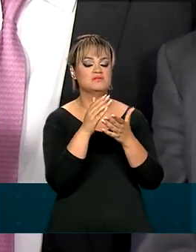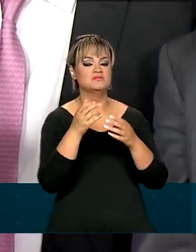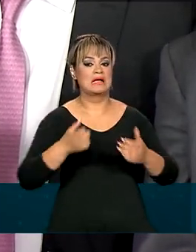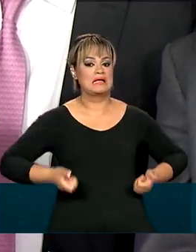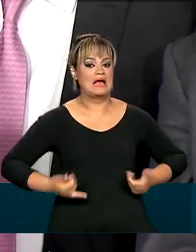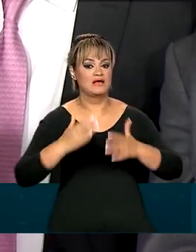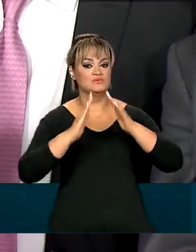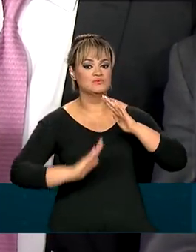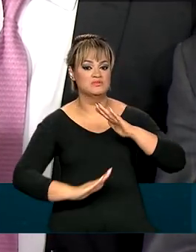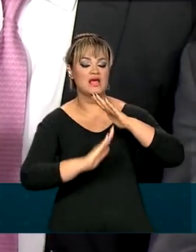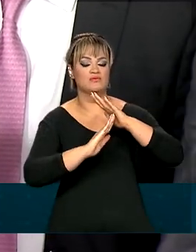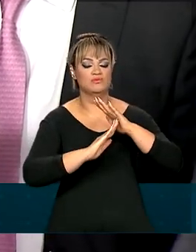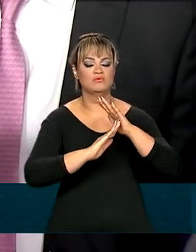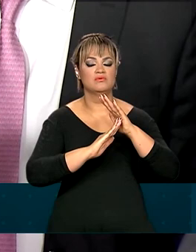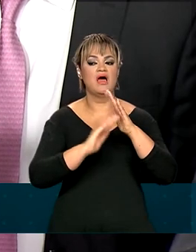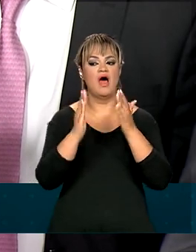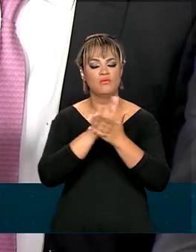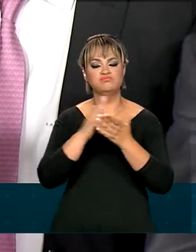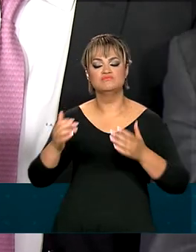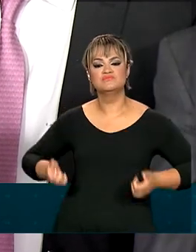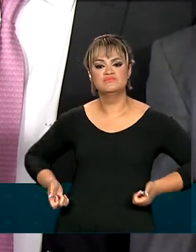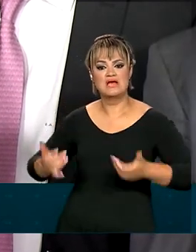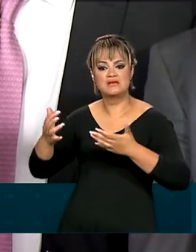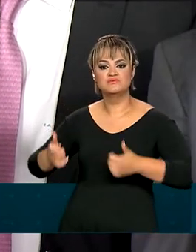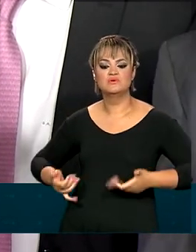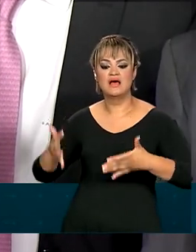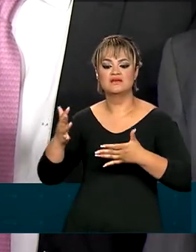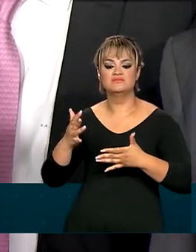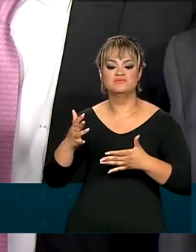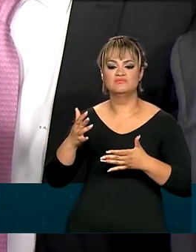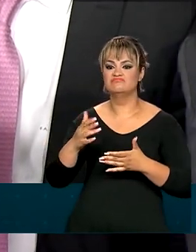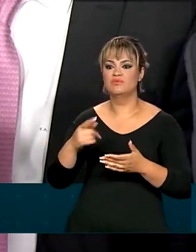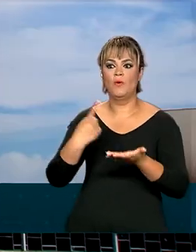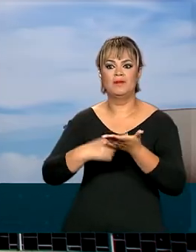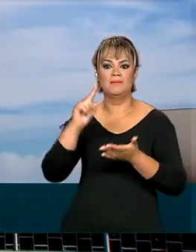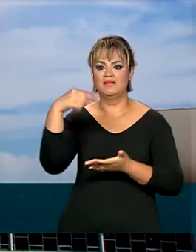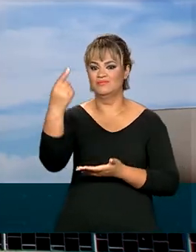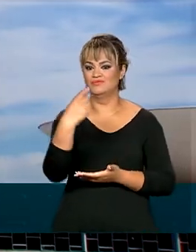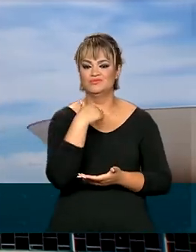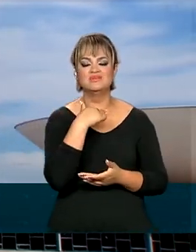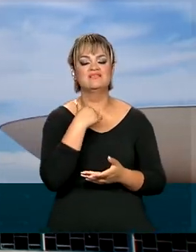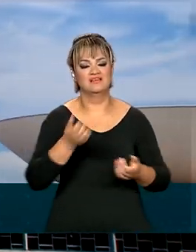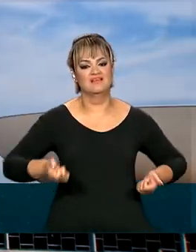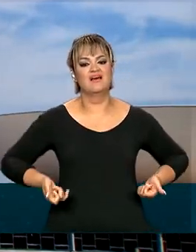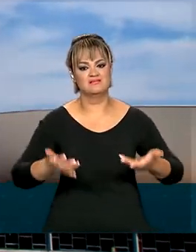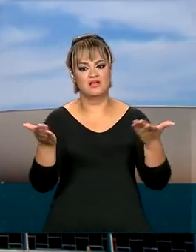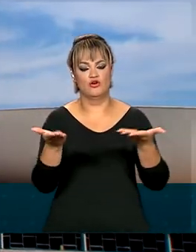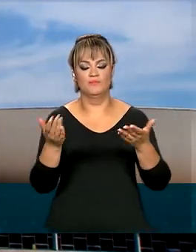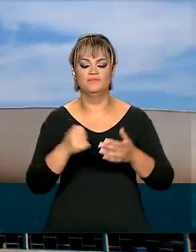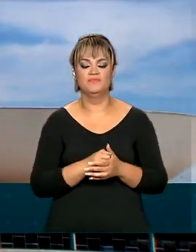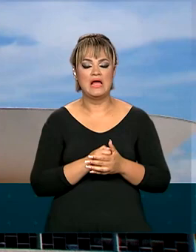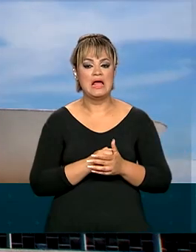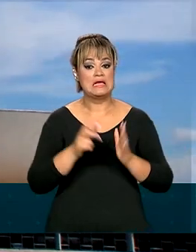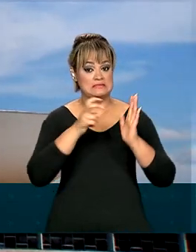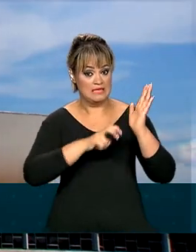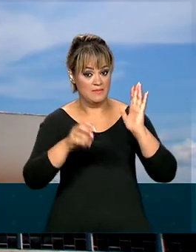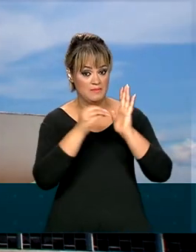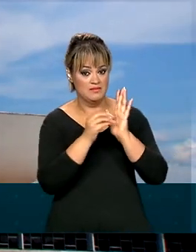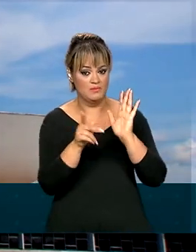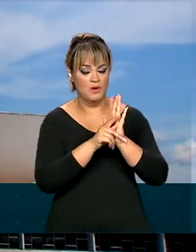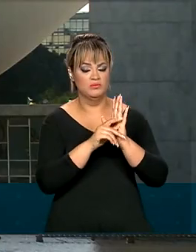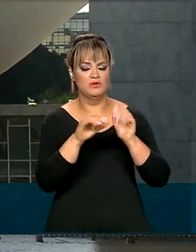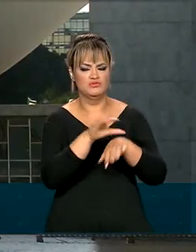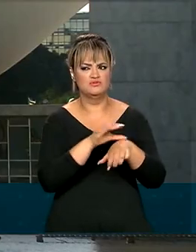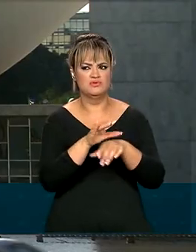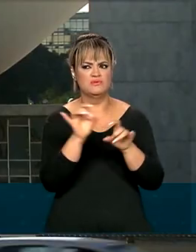de gastos algumas despesas que são inadiáveis. A ideia é fechar o texto da emenda constitucional